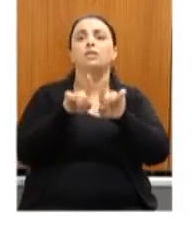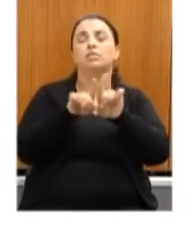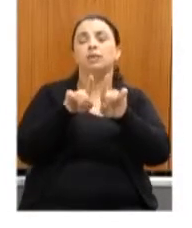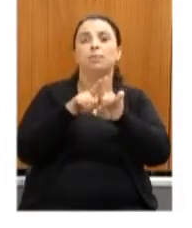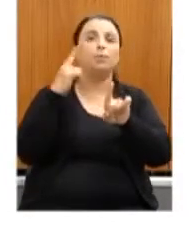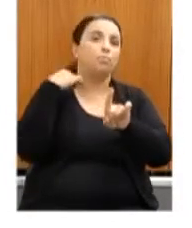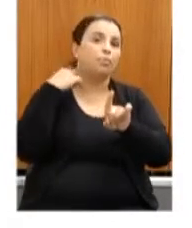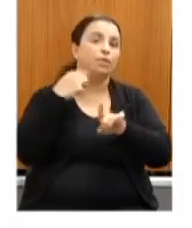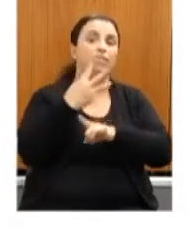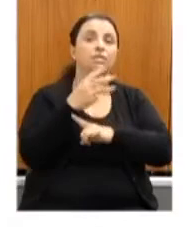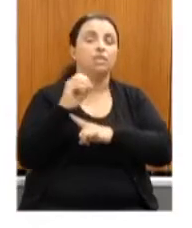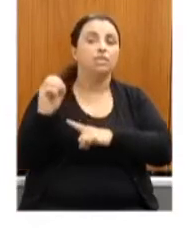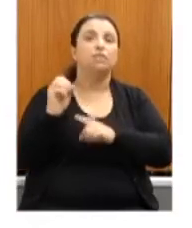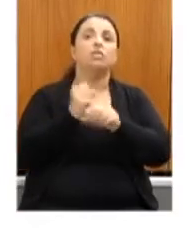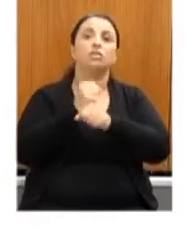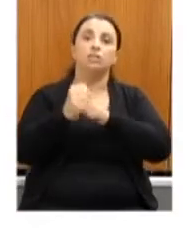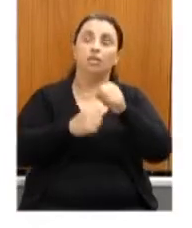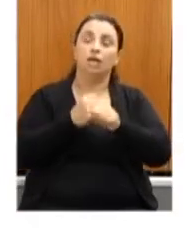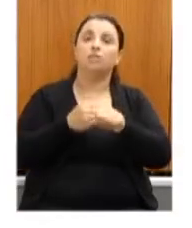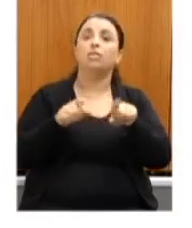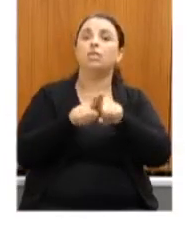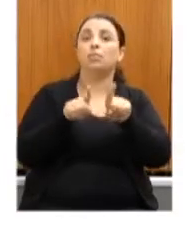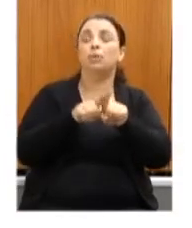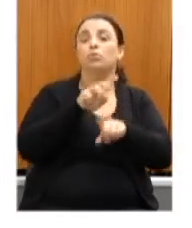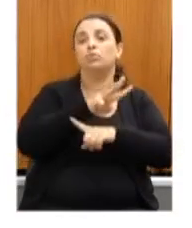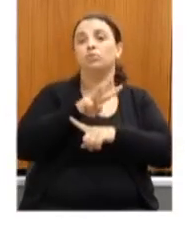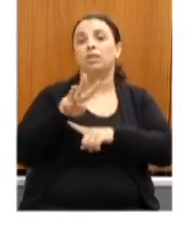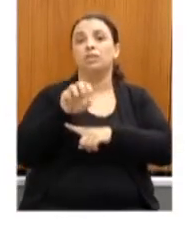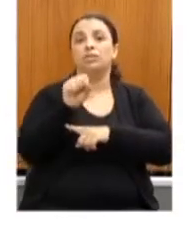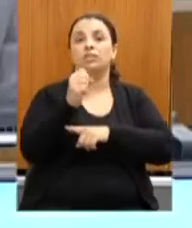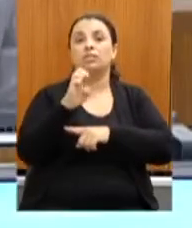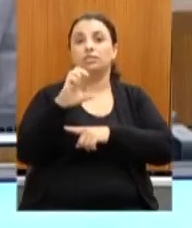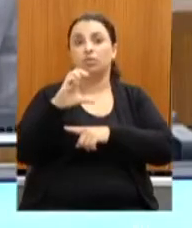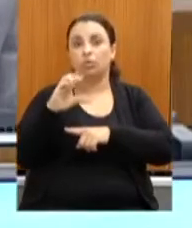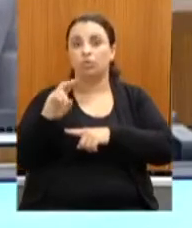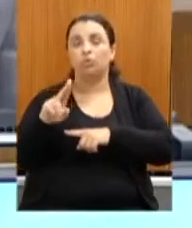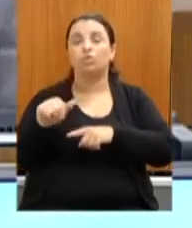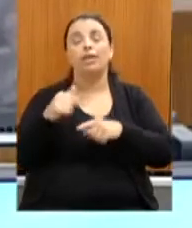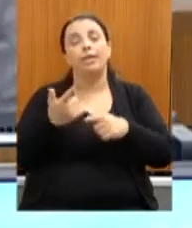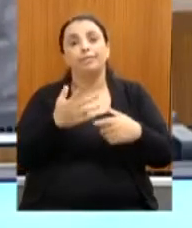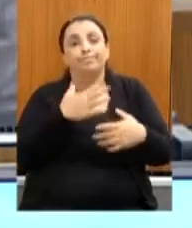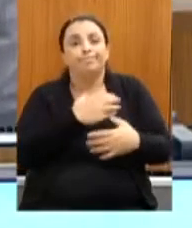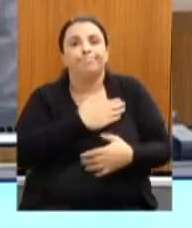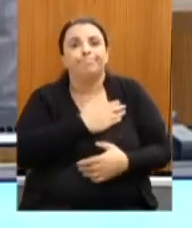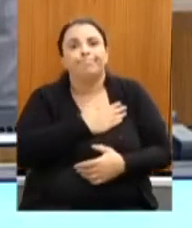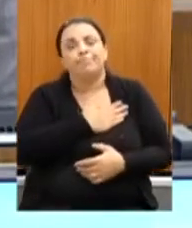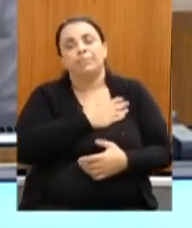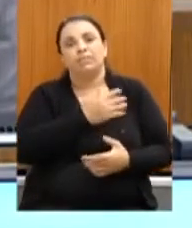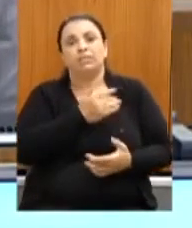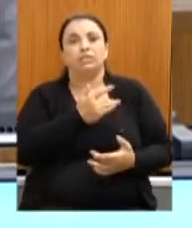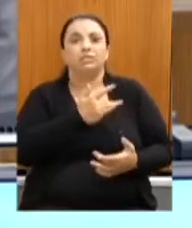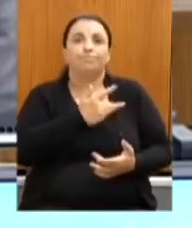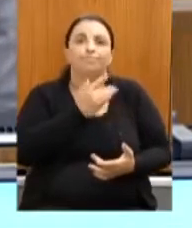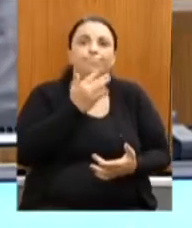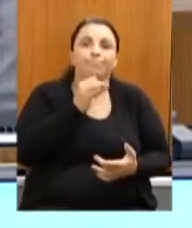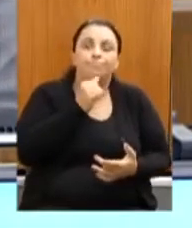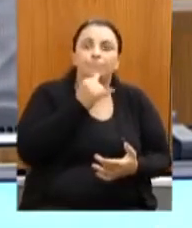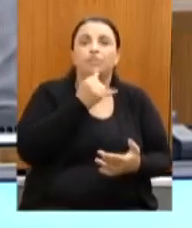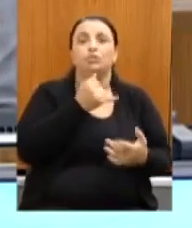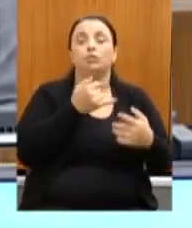site da Secult, e ressentimos muito, deputados, de não termos esse ano